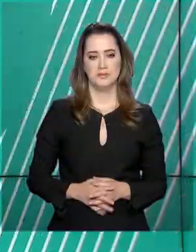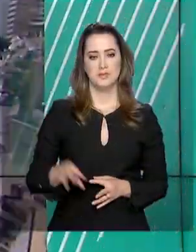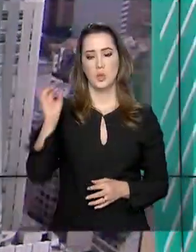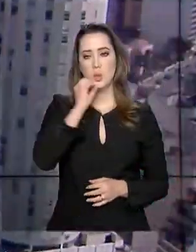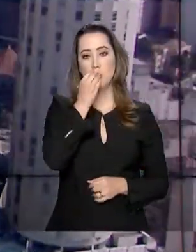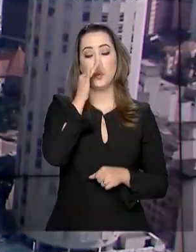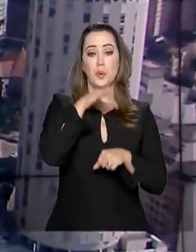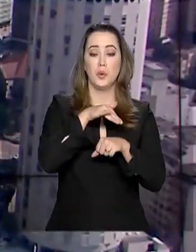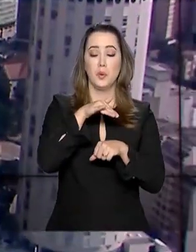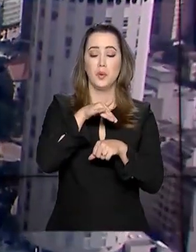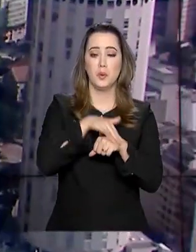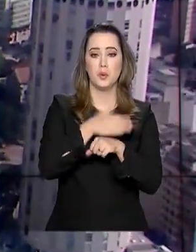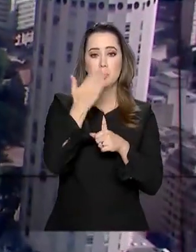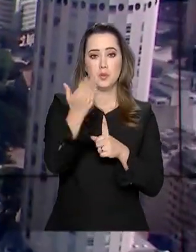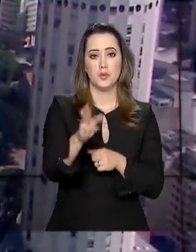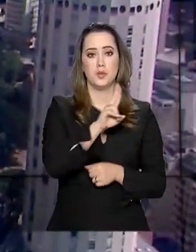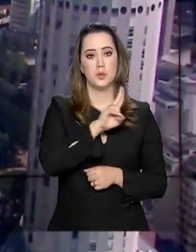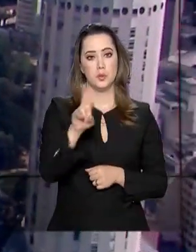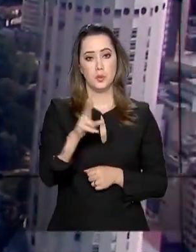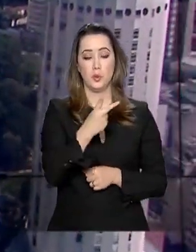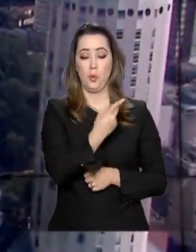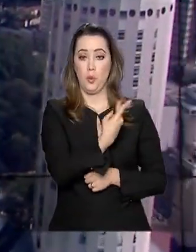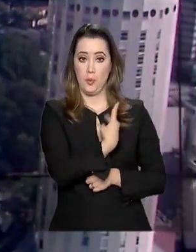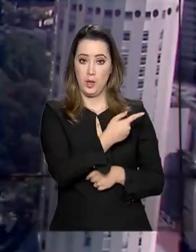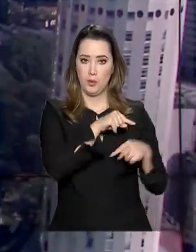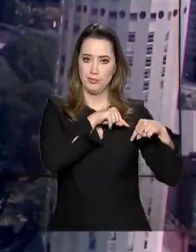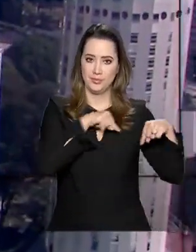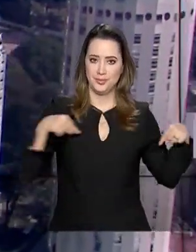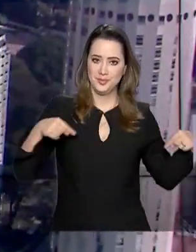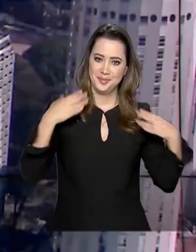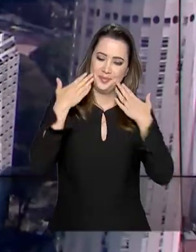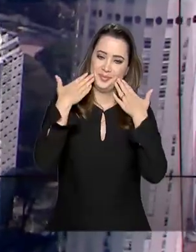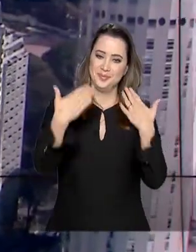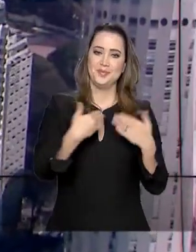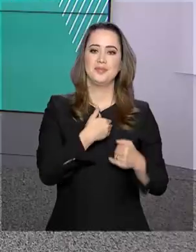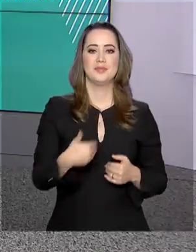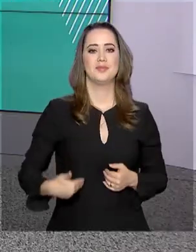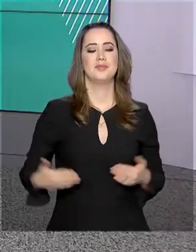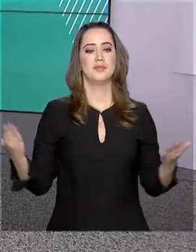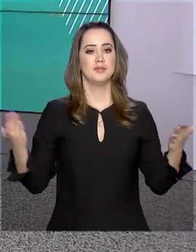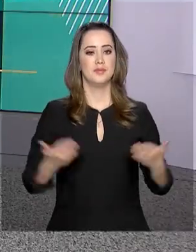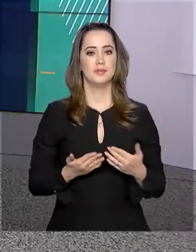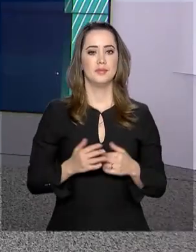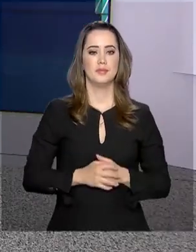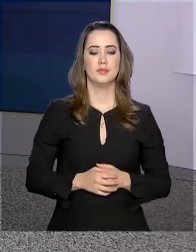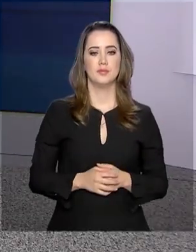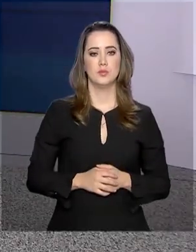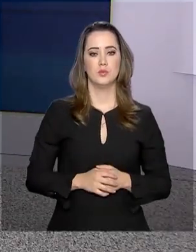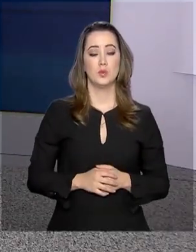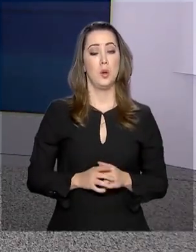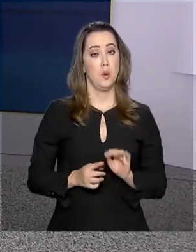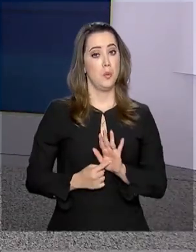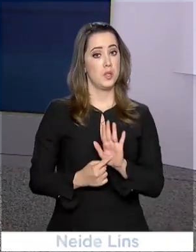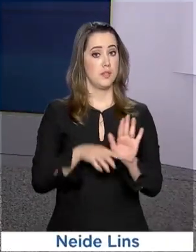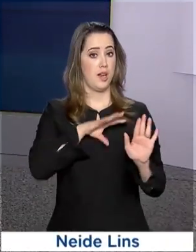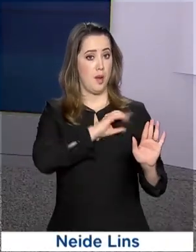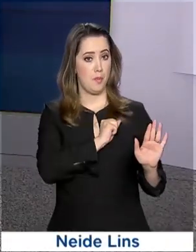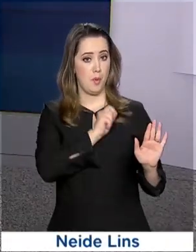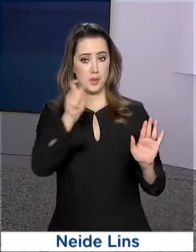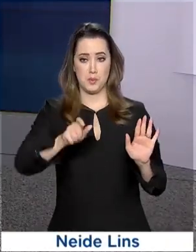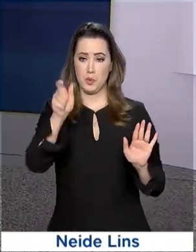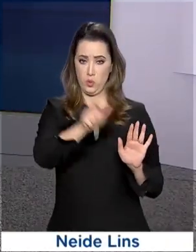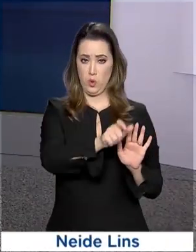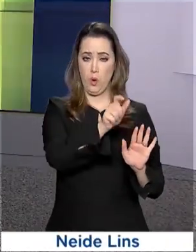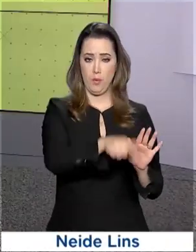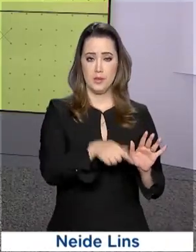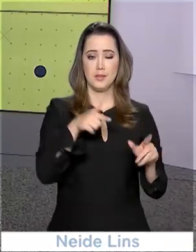Olá, boa noite para você. Eu sou o Roberto Camargo e estamos de volta com o Governo Agora. Um gesto de amor ao próximo, esse é o